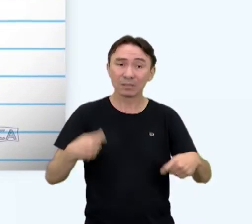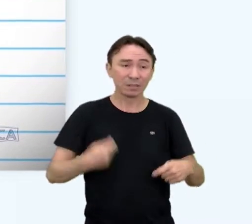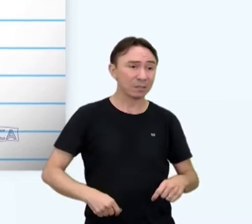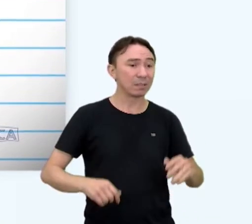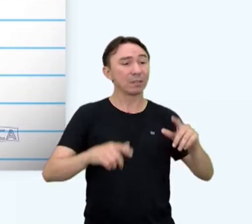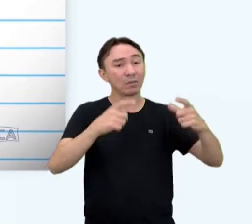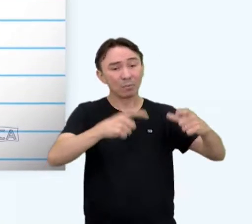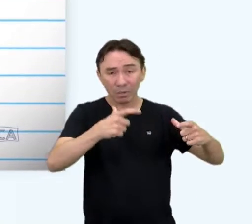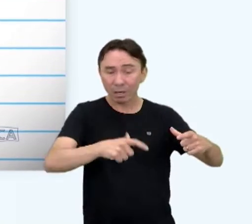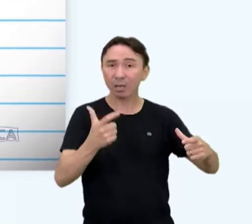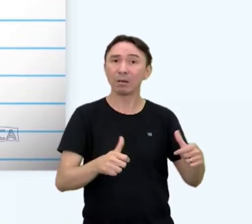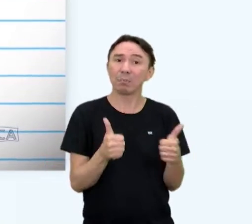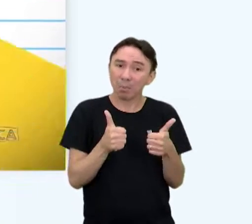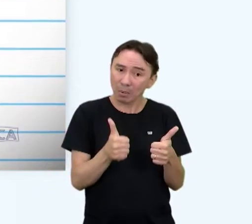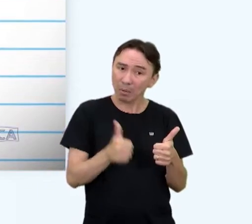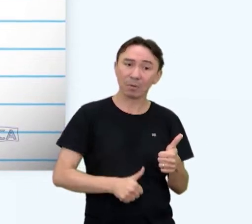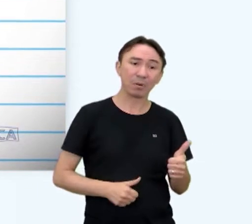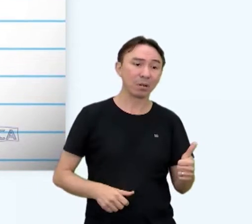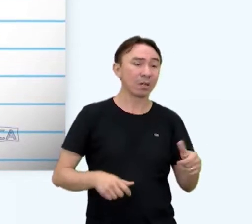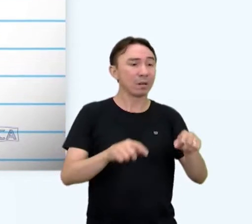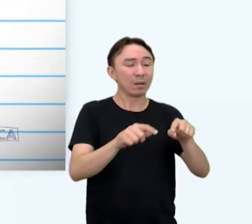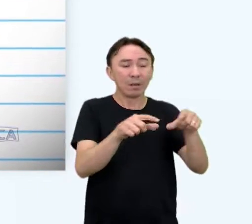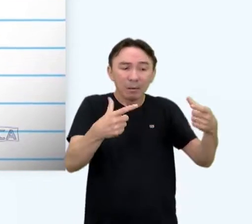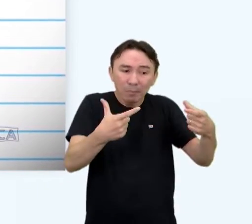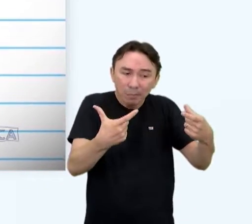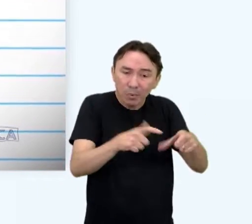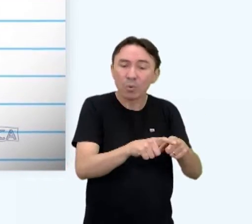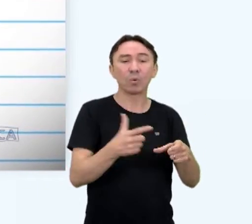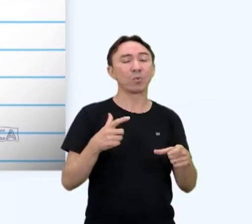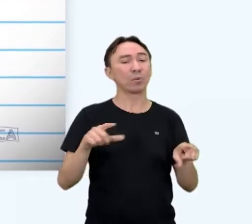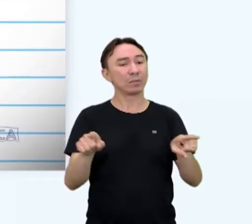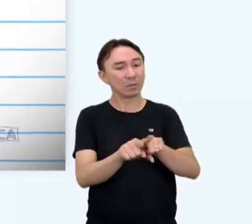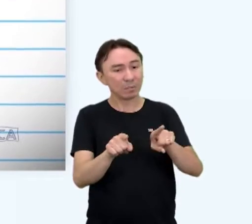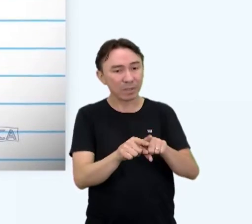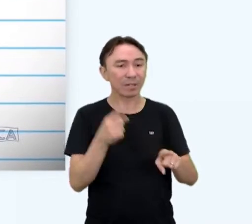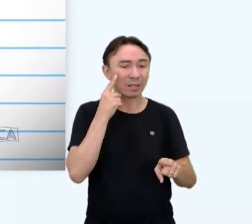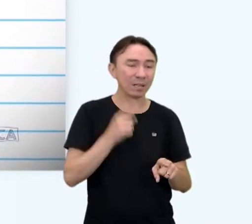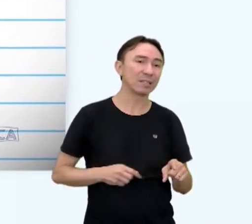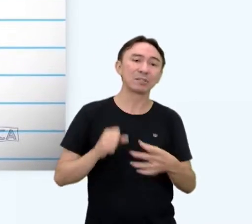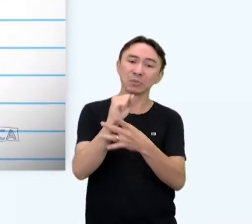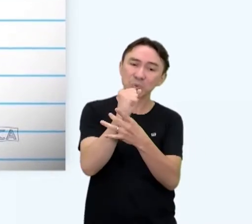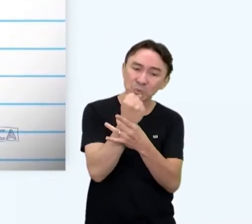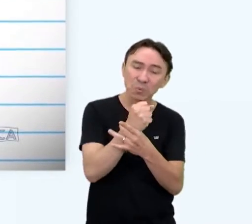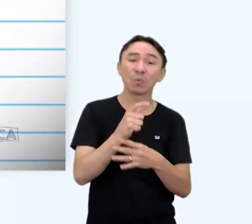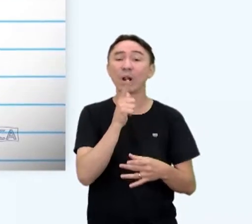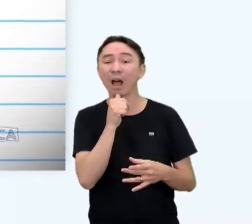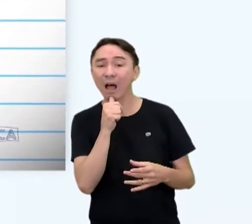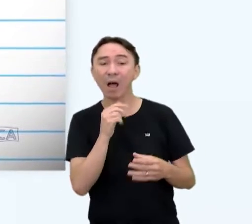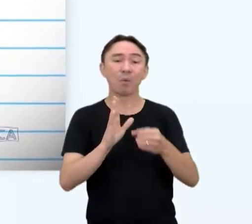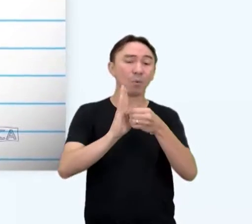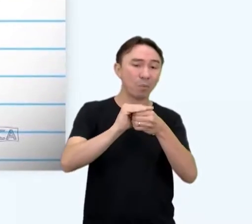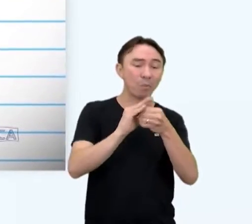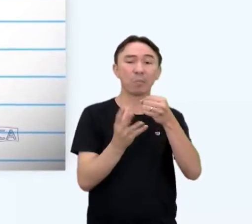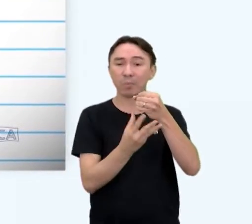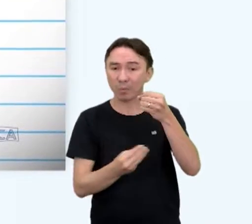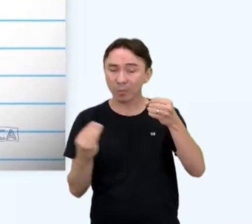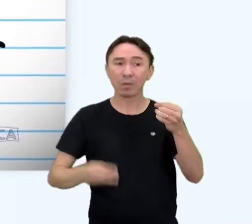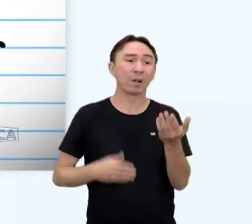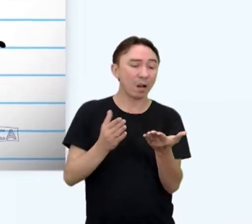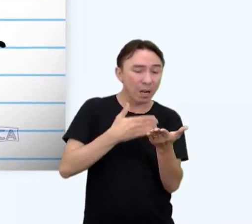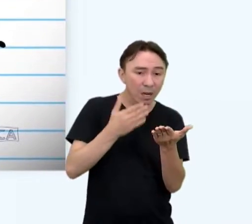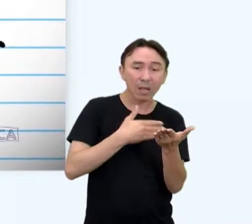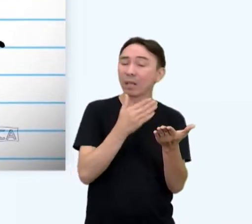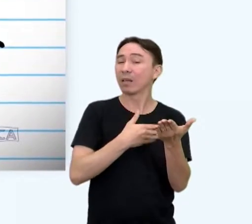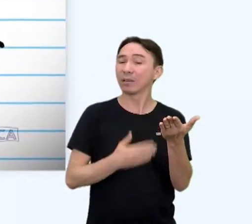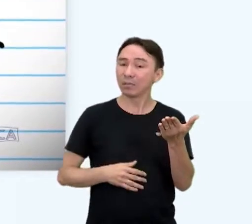número de alunos por classe, escolas seguras, com água e saneamento, material didático, equipamentos, eletricidade,